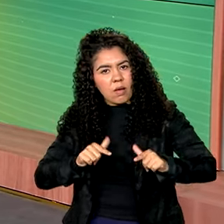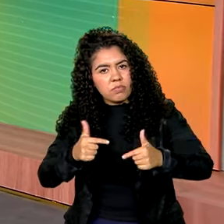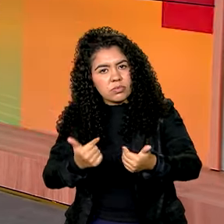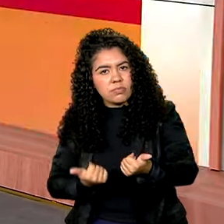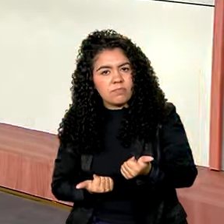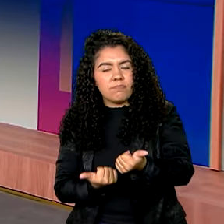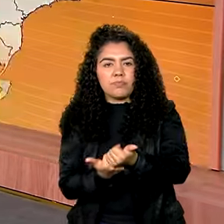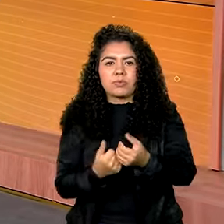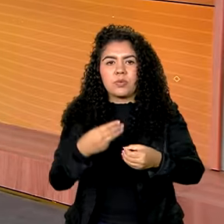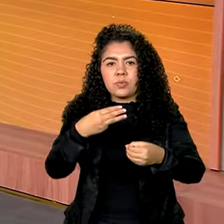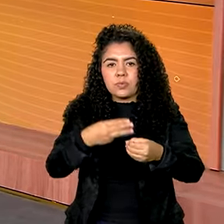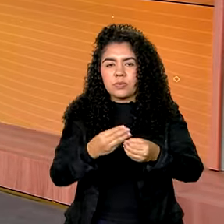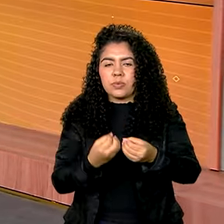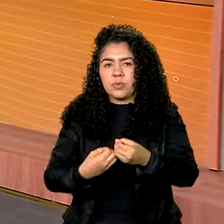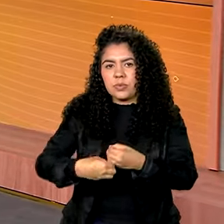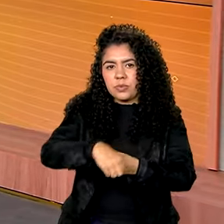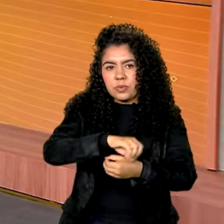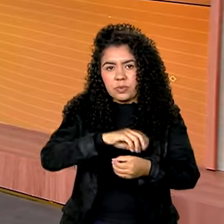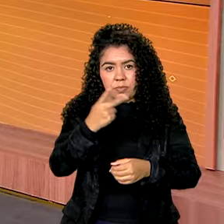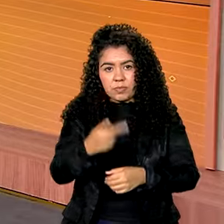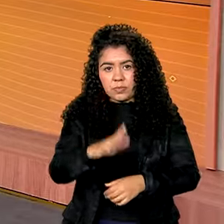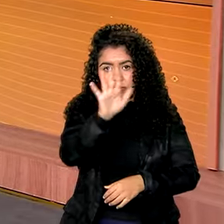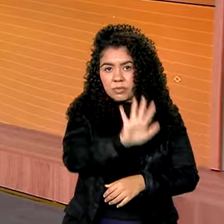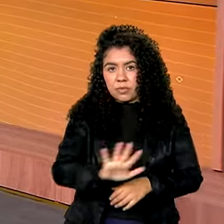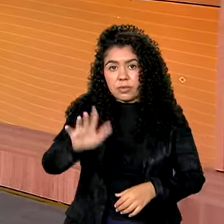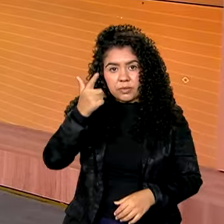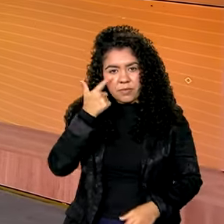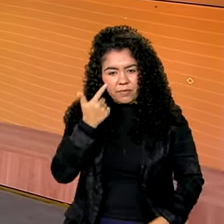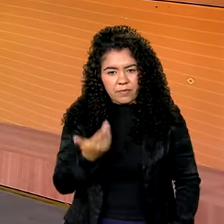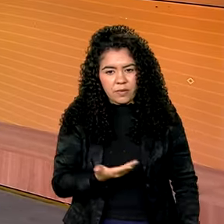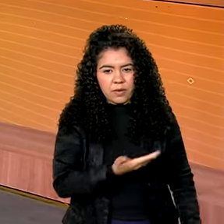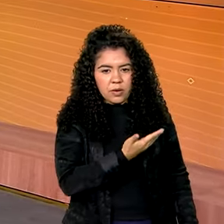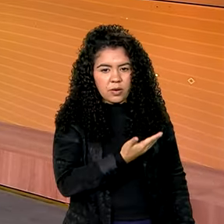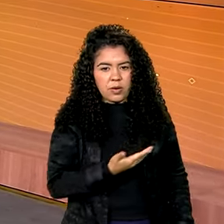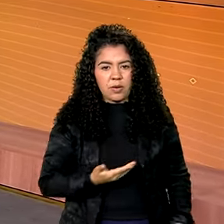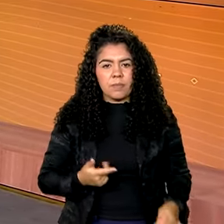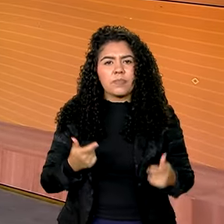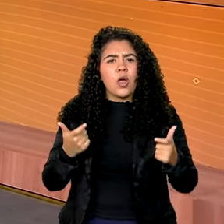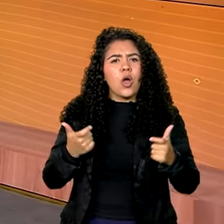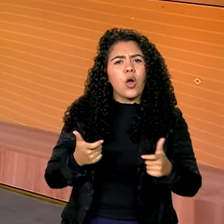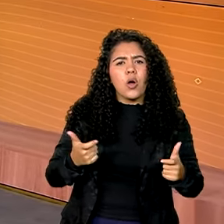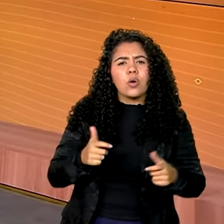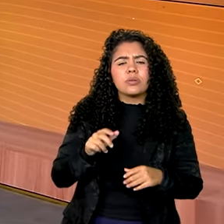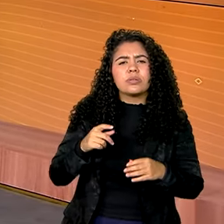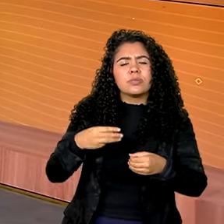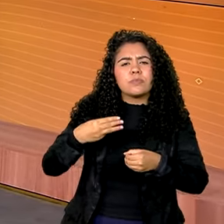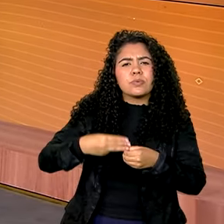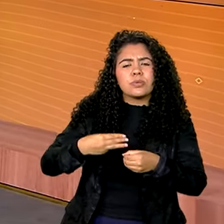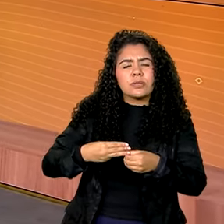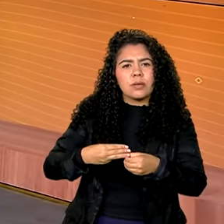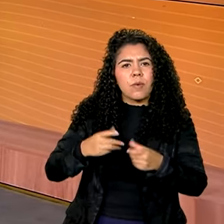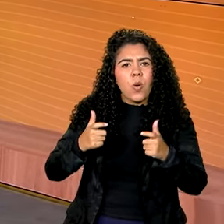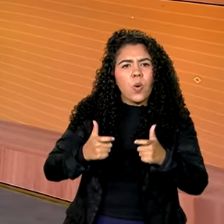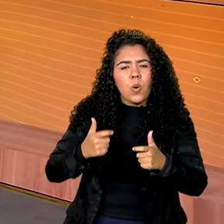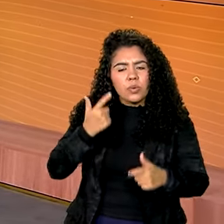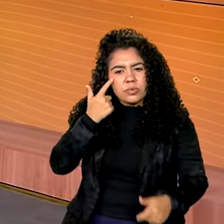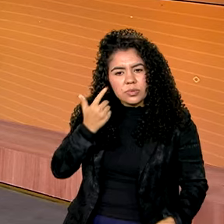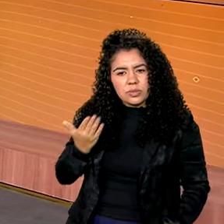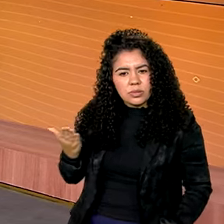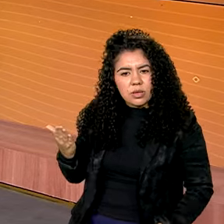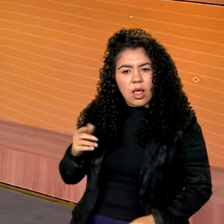cada município do país. Então vamos dar uma olhada aqui, ver onde é que fica a Vila Propício aqui no mapa, né? Ela que fica em